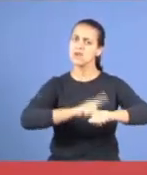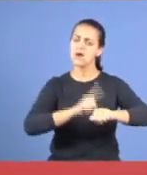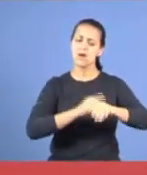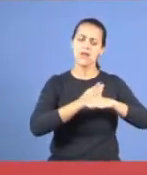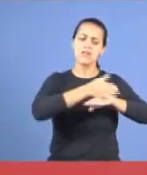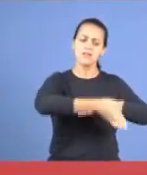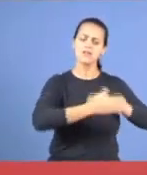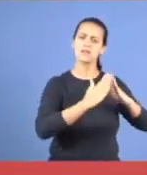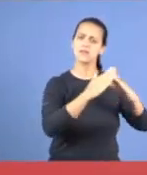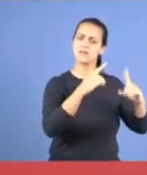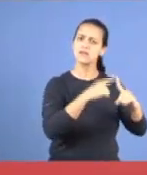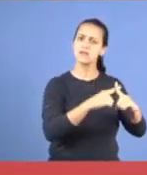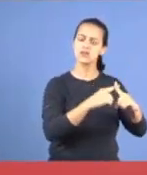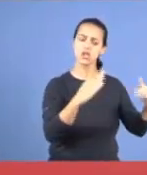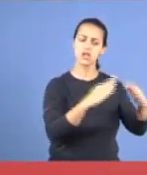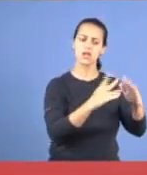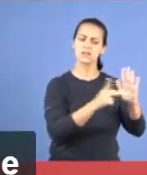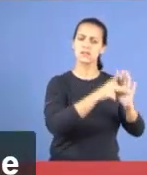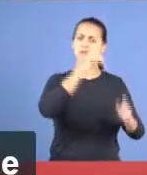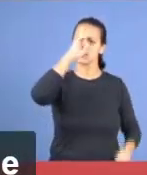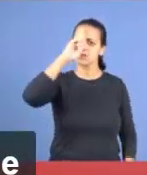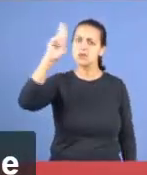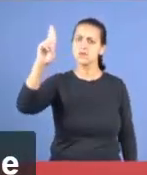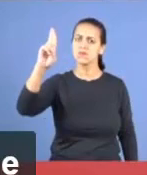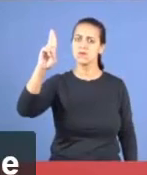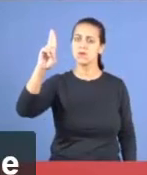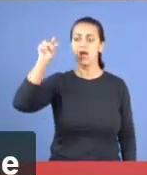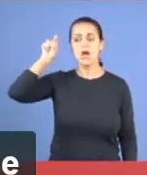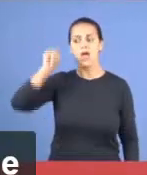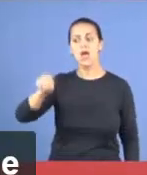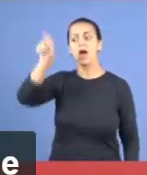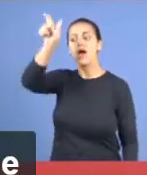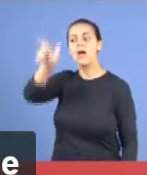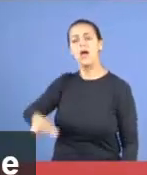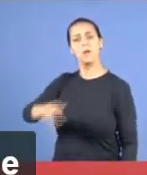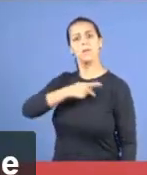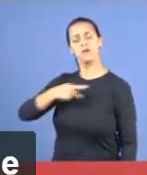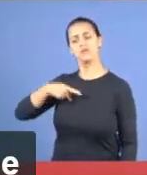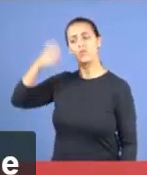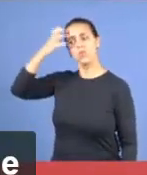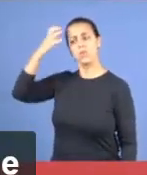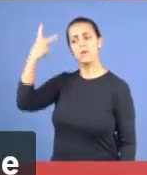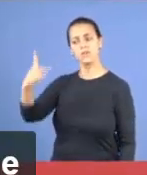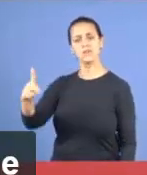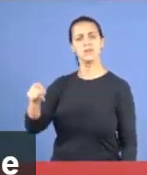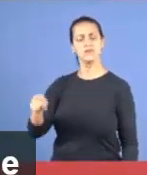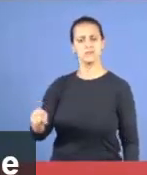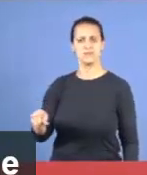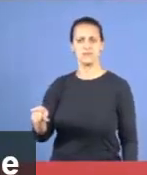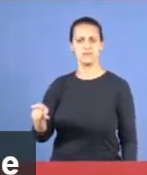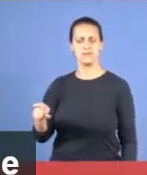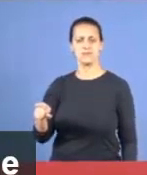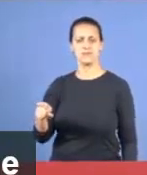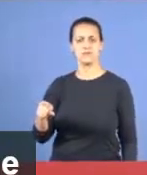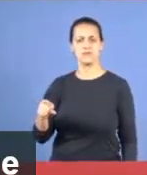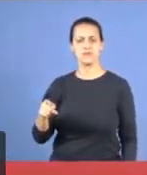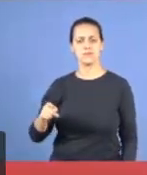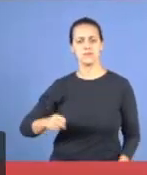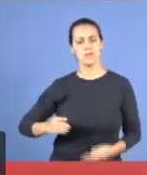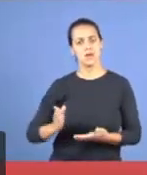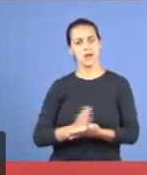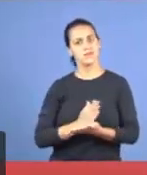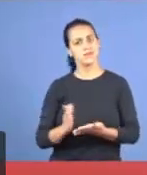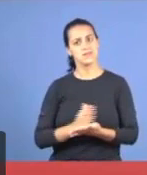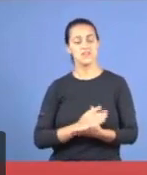pastor, é o responsável por isso, e é o culpado disso, ele é o culpado por isso, às vezes, quer falar, é